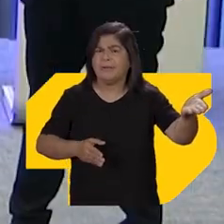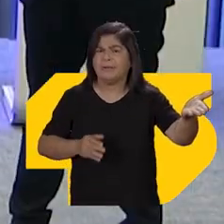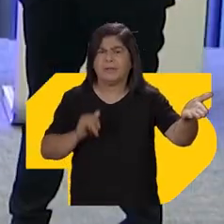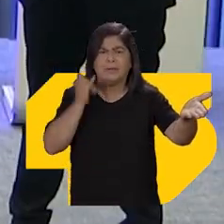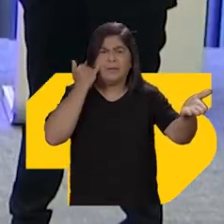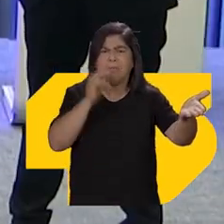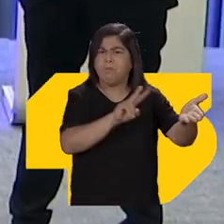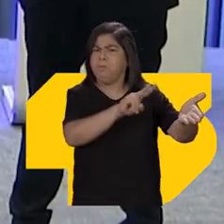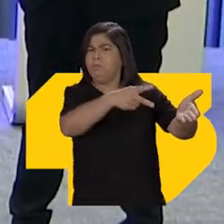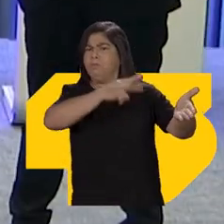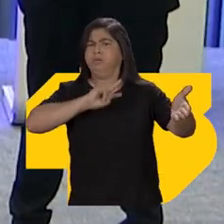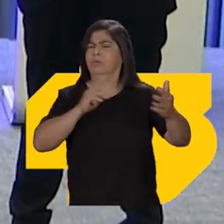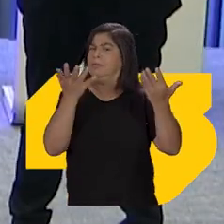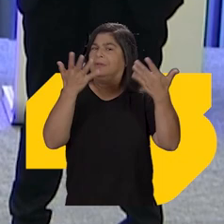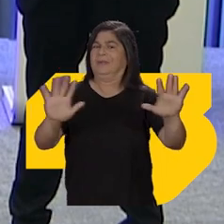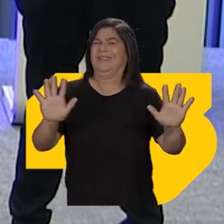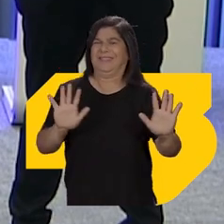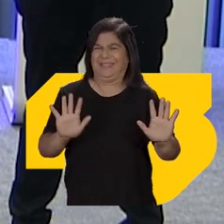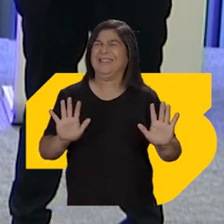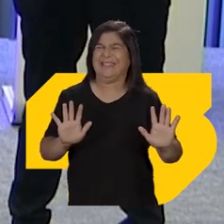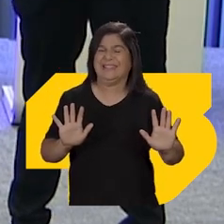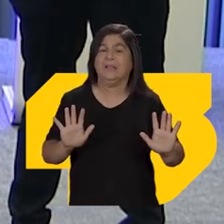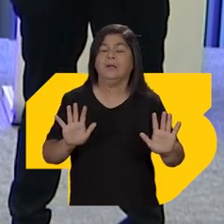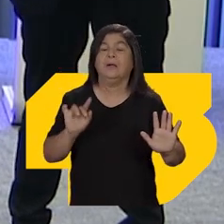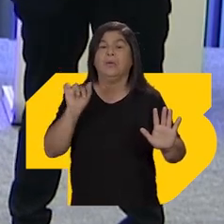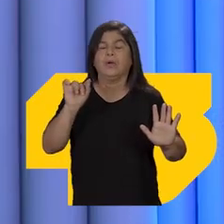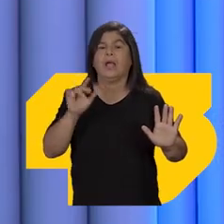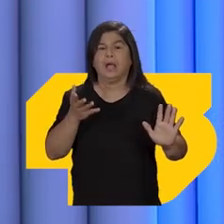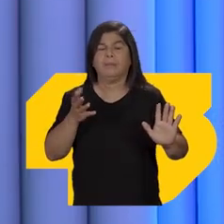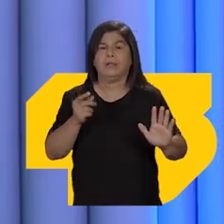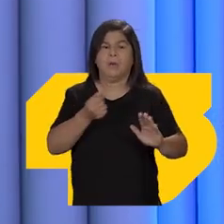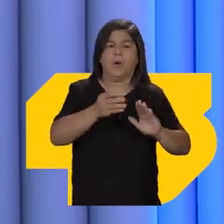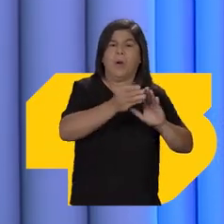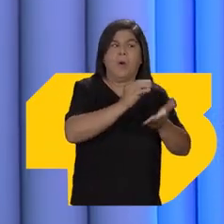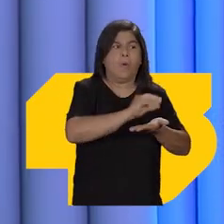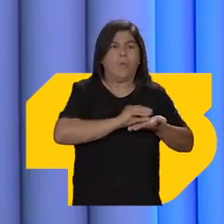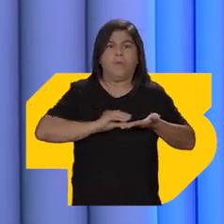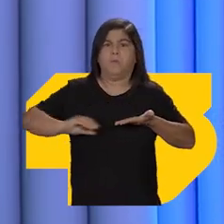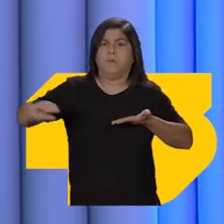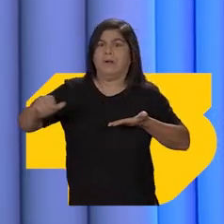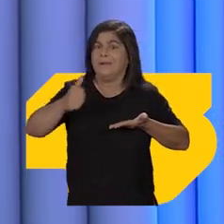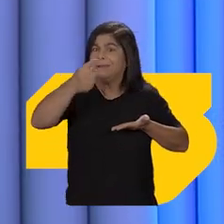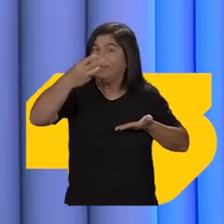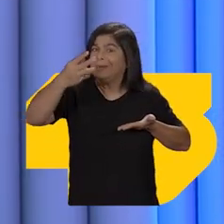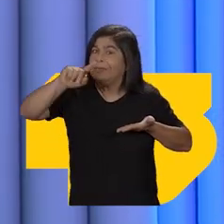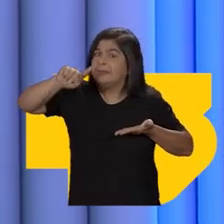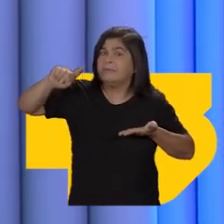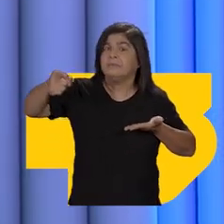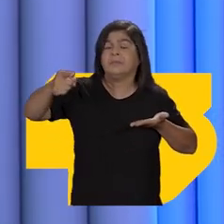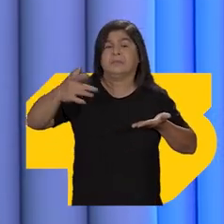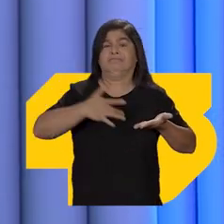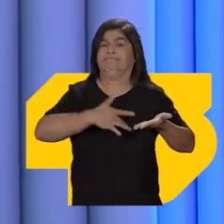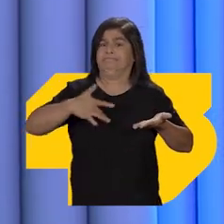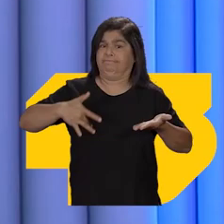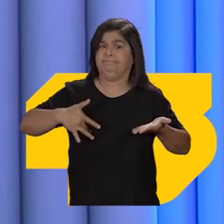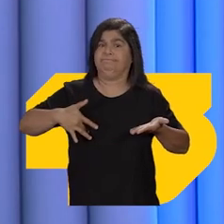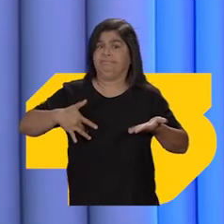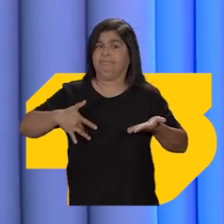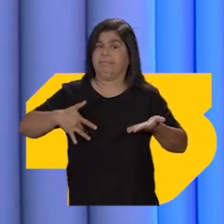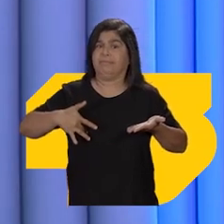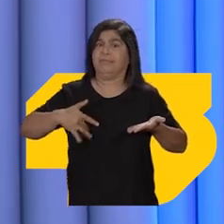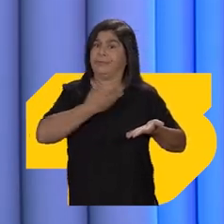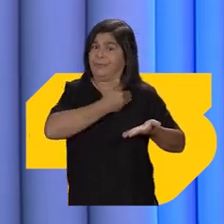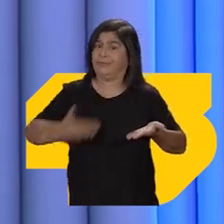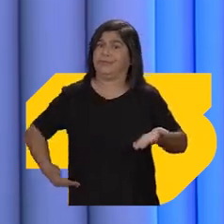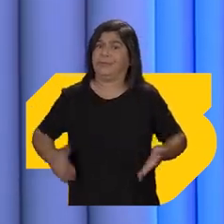João, infelizmente, não adianta negar, houve desvio de 134 milhões de reais e quem estava no